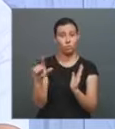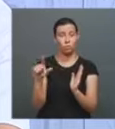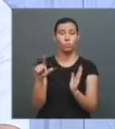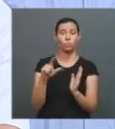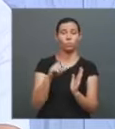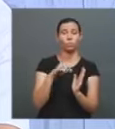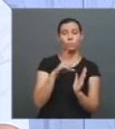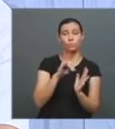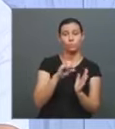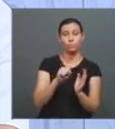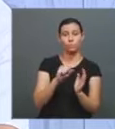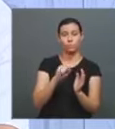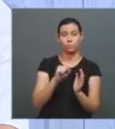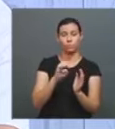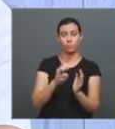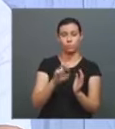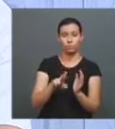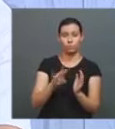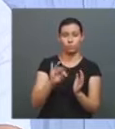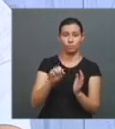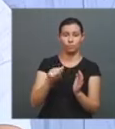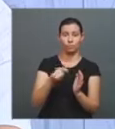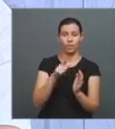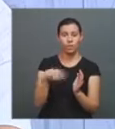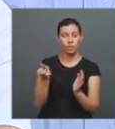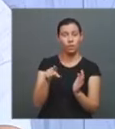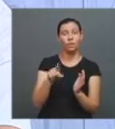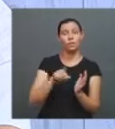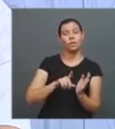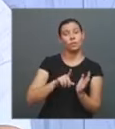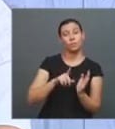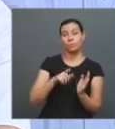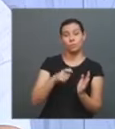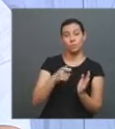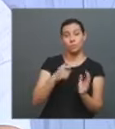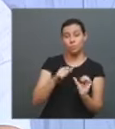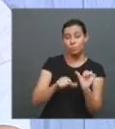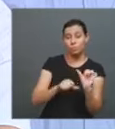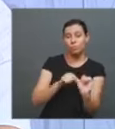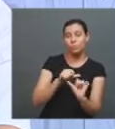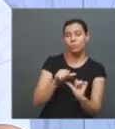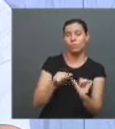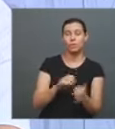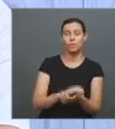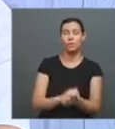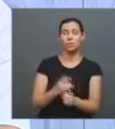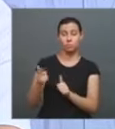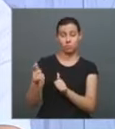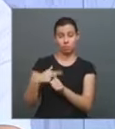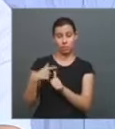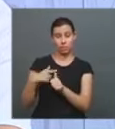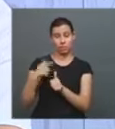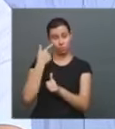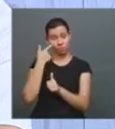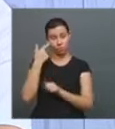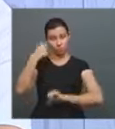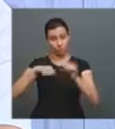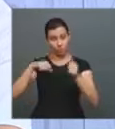passos que o Leonardo mostrou na reportagem, então tem que passar por parecerista. Hoje em dia, estamos passando por